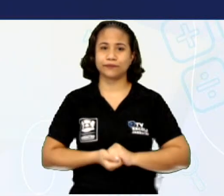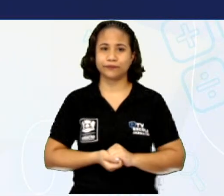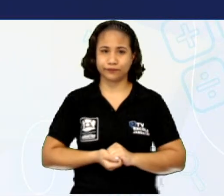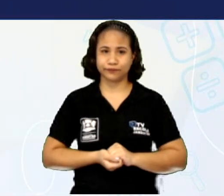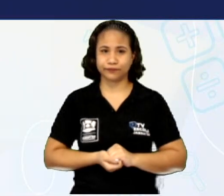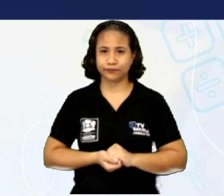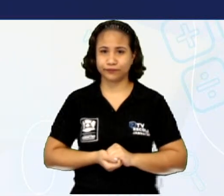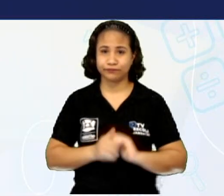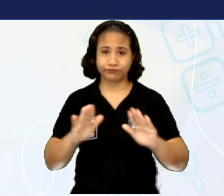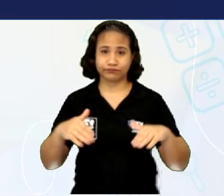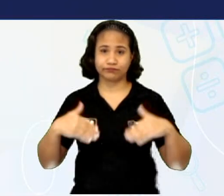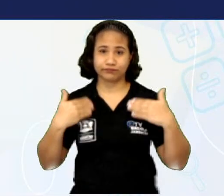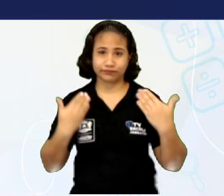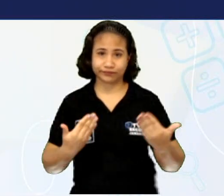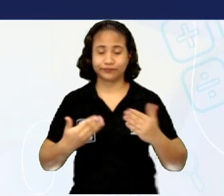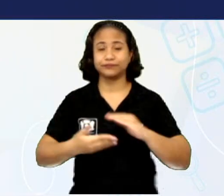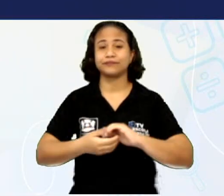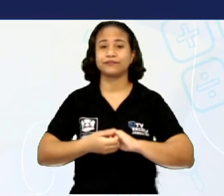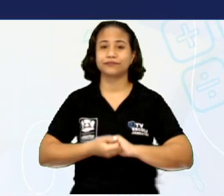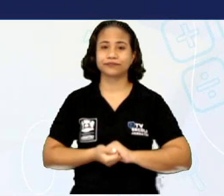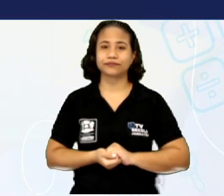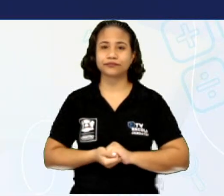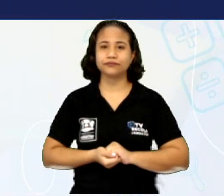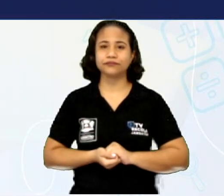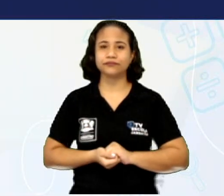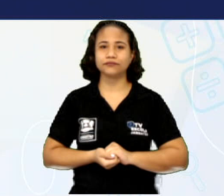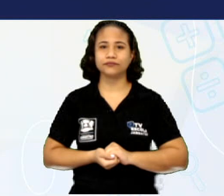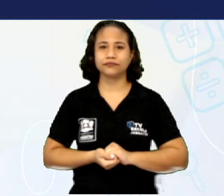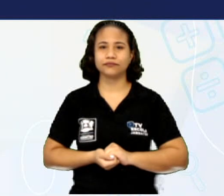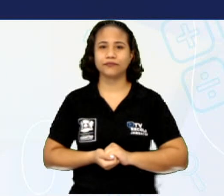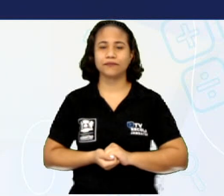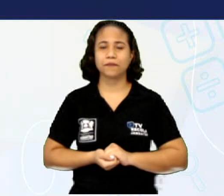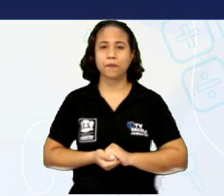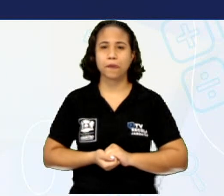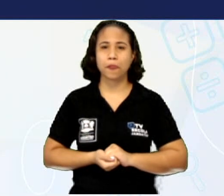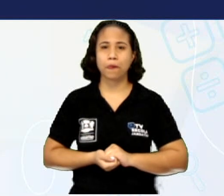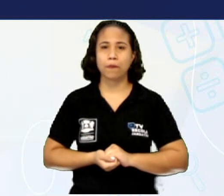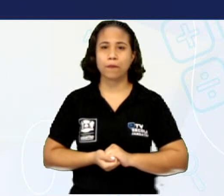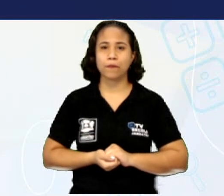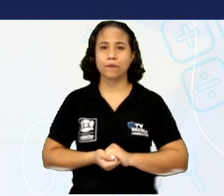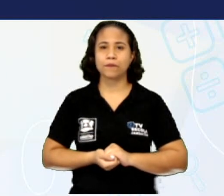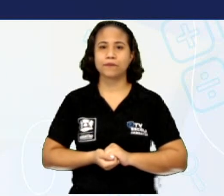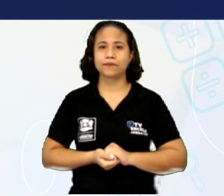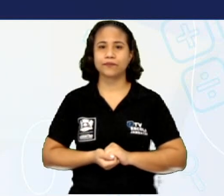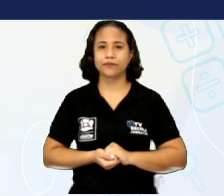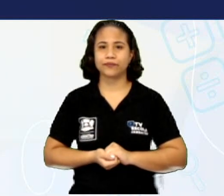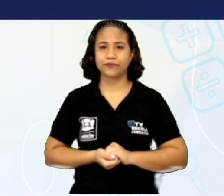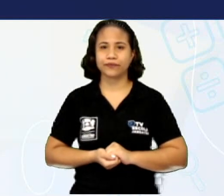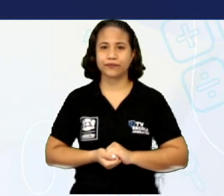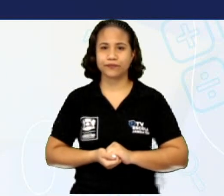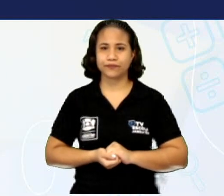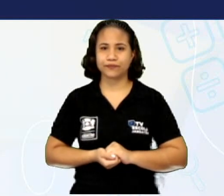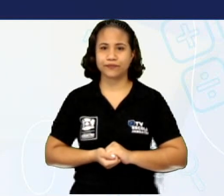Então, they are amazing. Tananã e smiles are powerful. Então, o